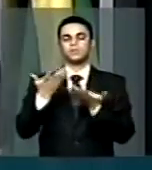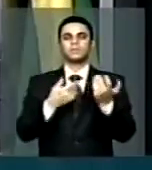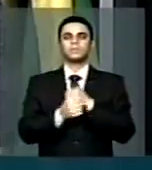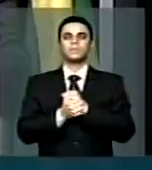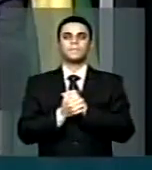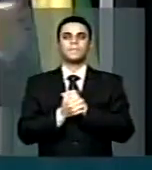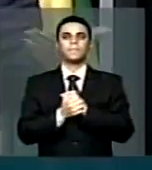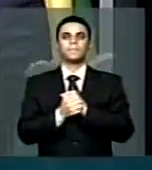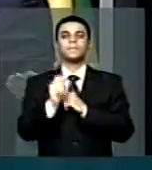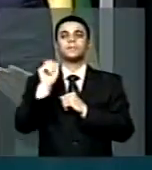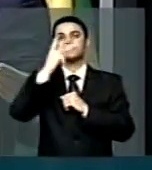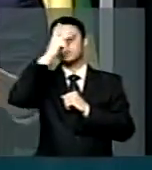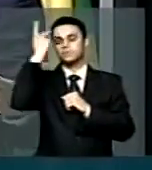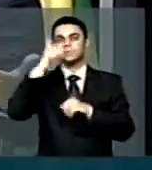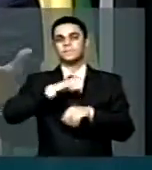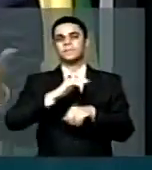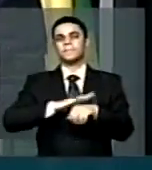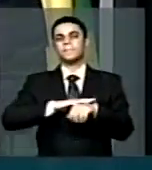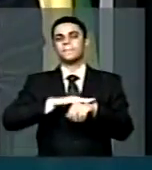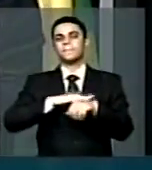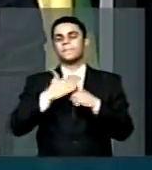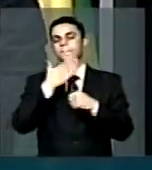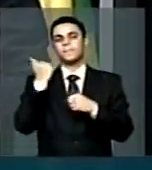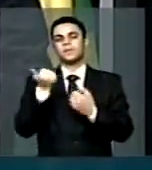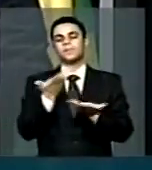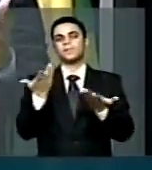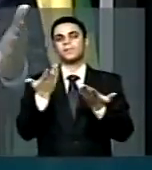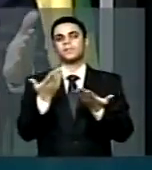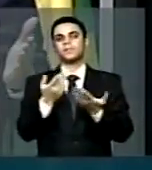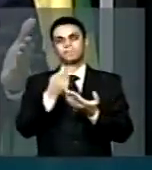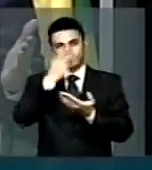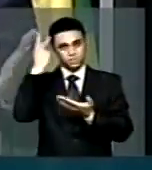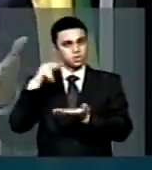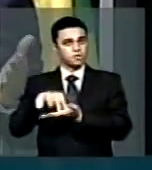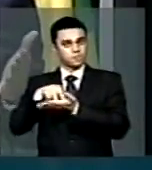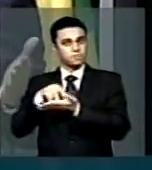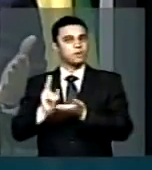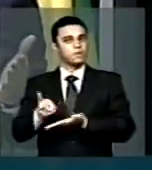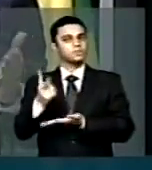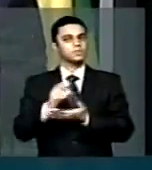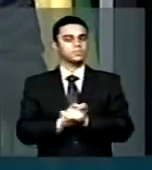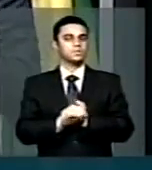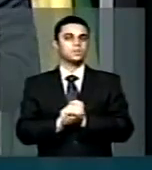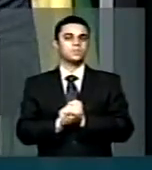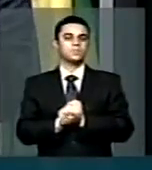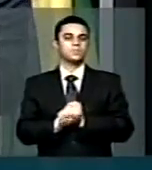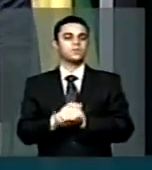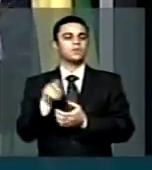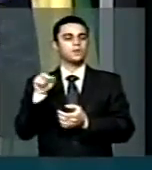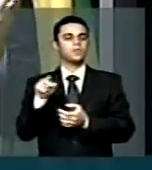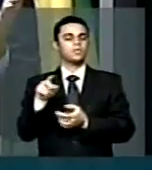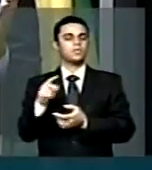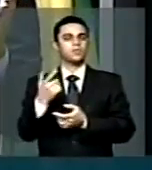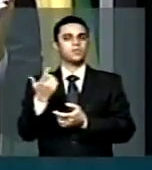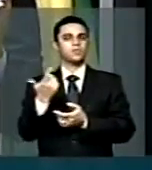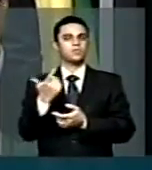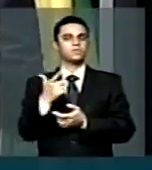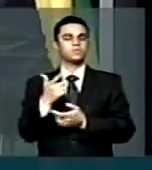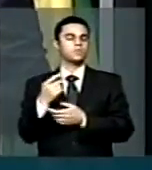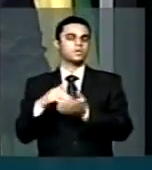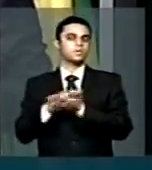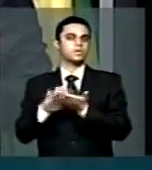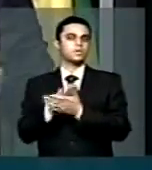Quem é que vai levar a maior vantagem? É aquele que está lá, que permanece lá, deputado. Esse não vai precisar de tracoação,